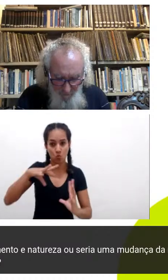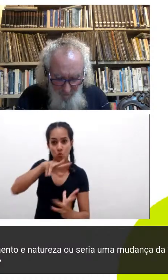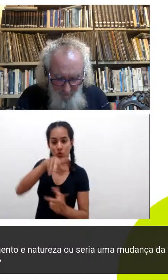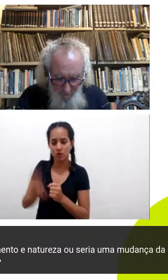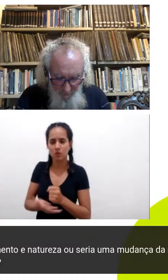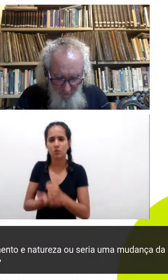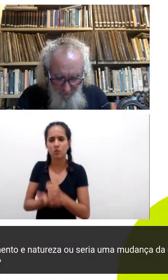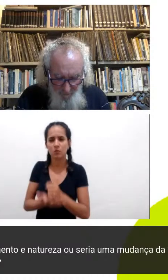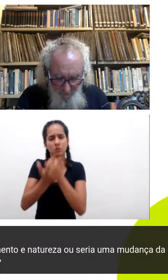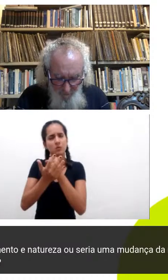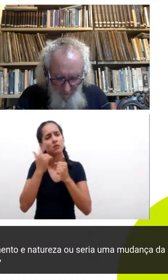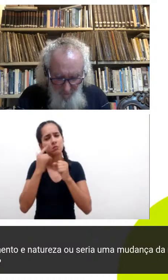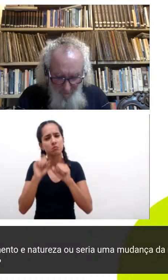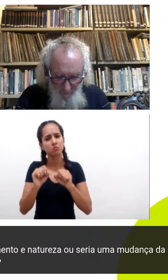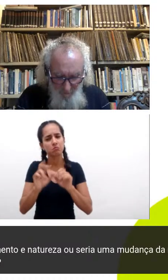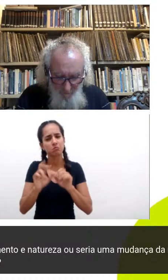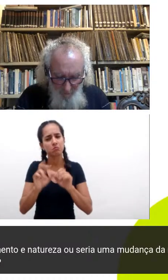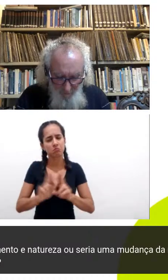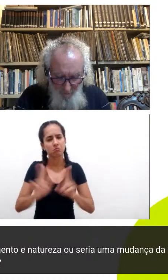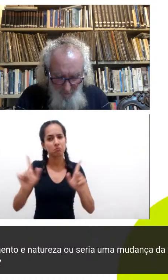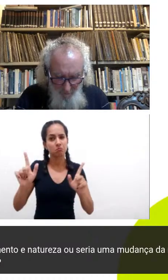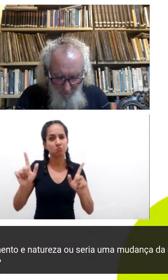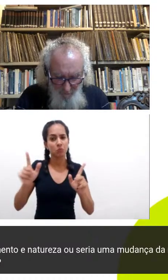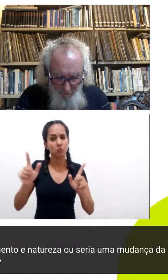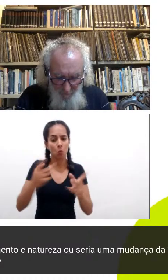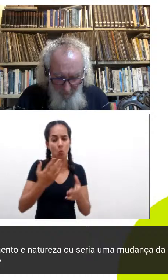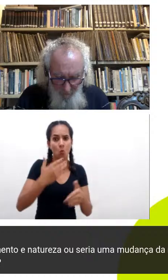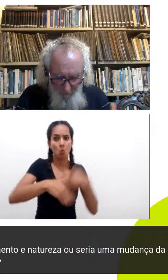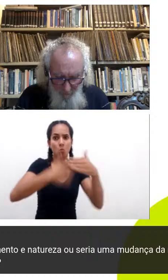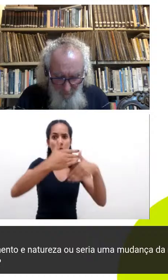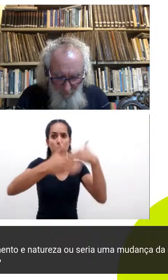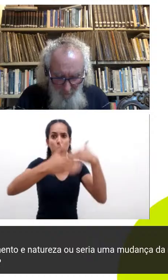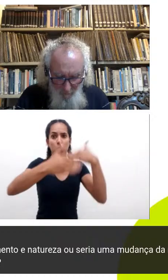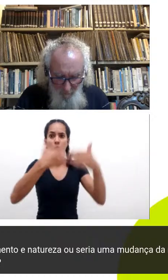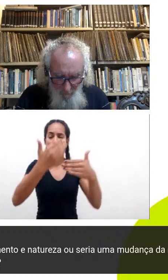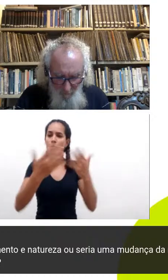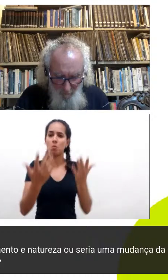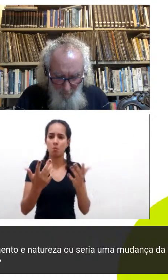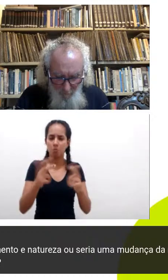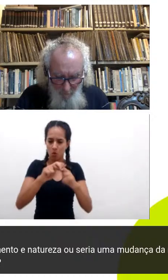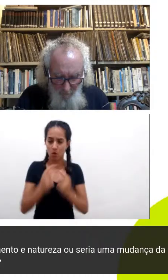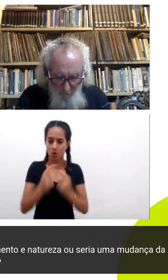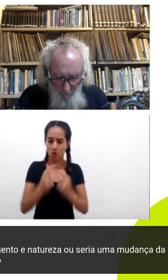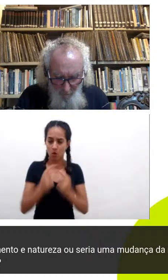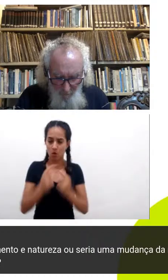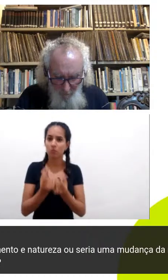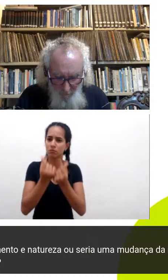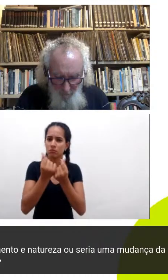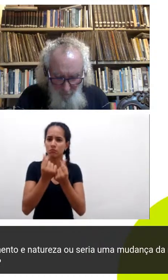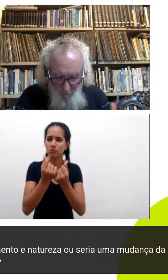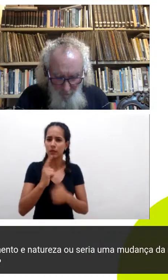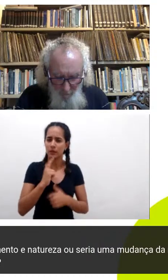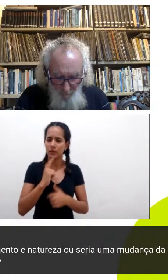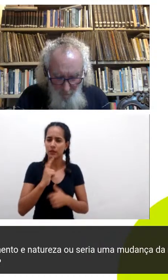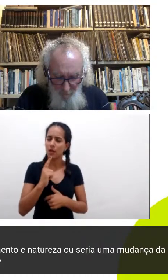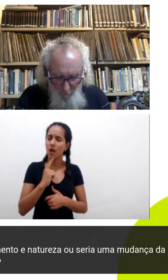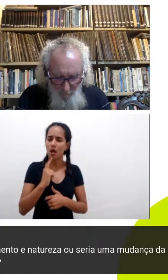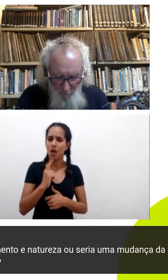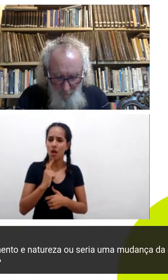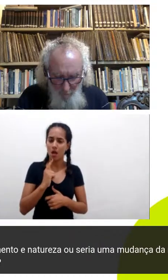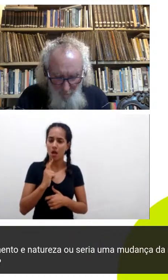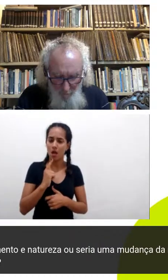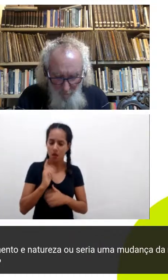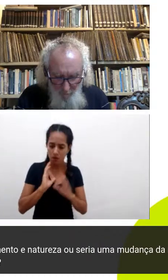desenvolvimento como crescimento limitado apenas pautado por alguns indicadores econômicos vai ter uma oposição à natureza vai ter um